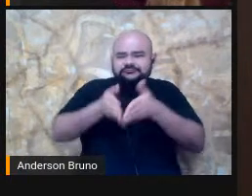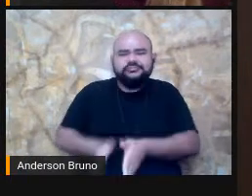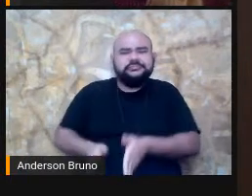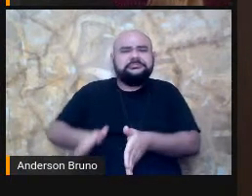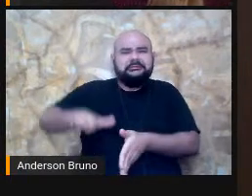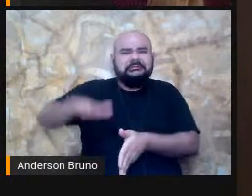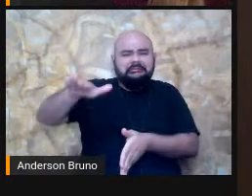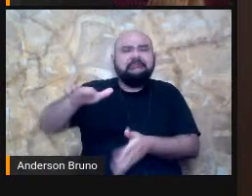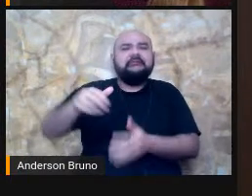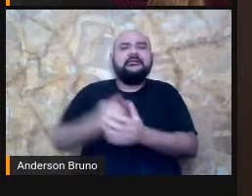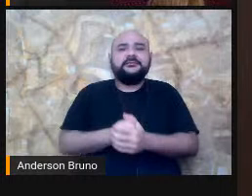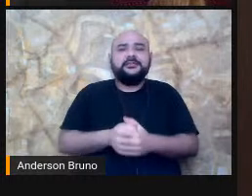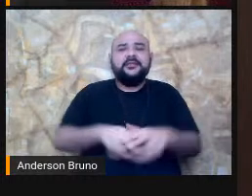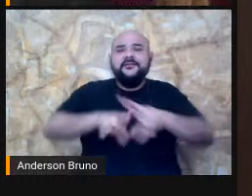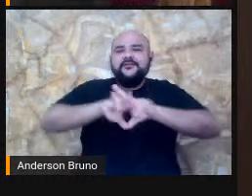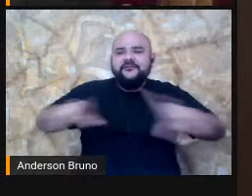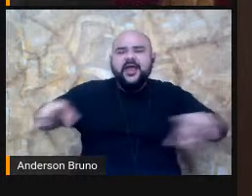obras